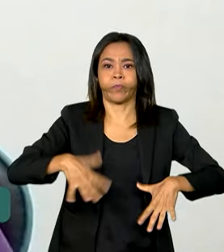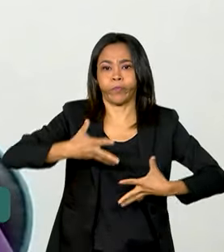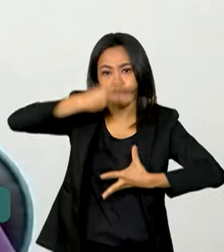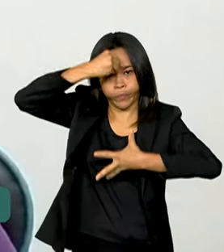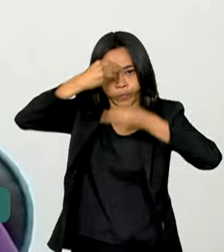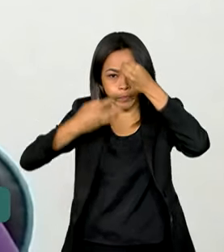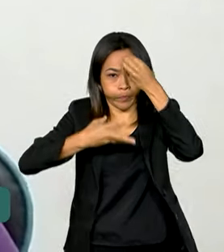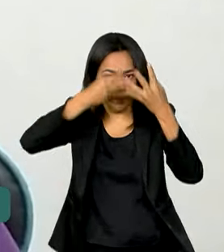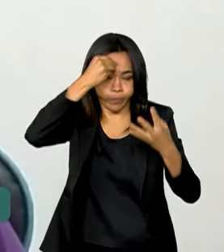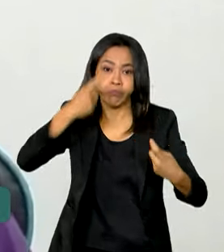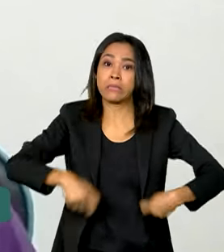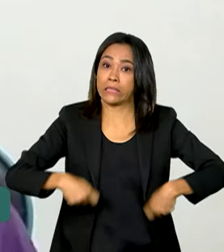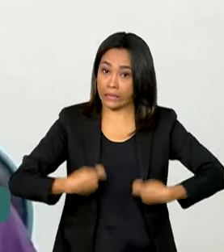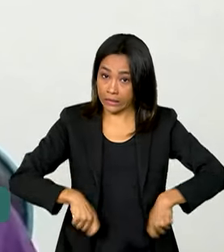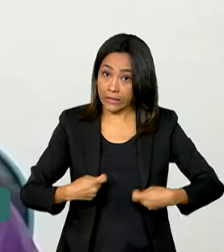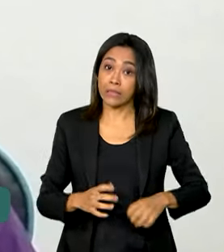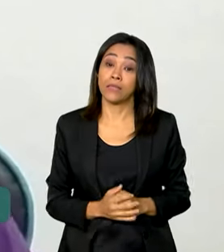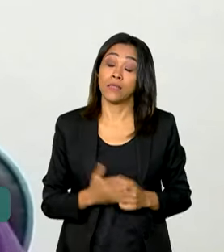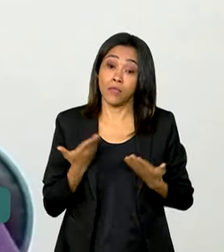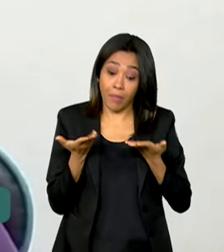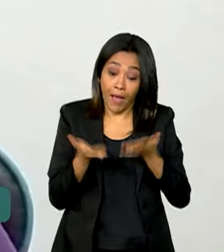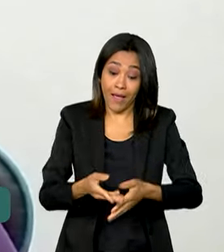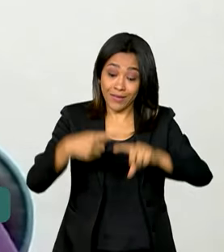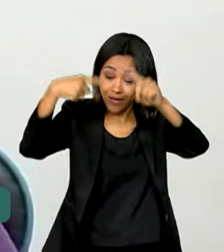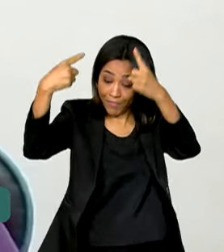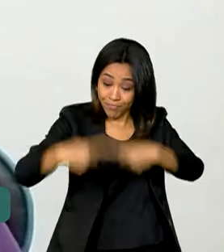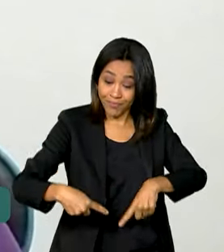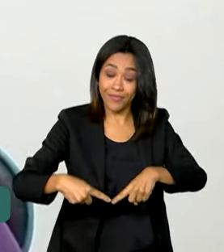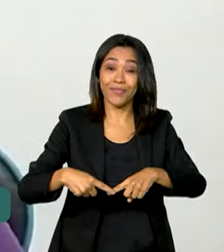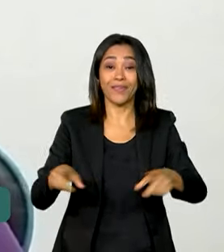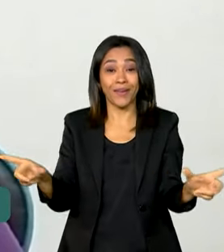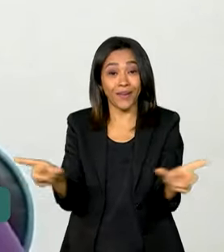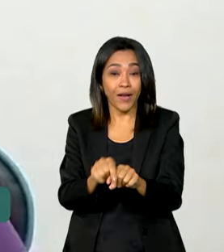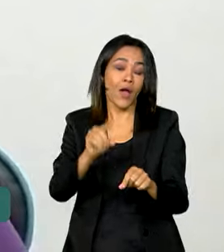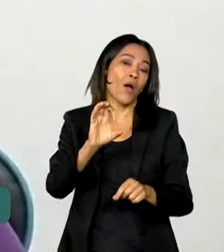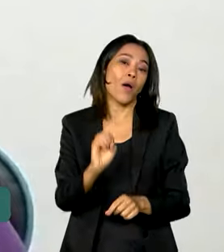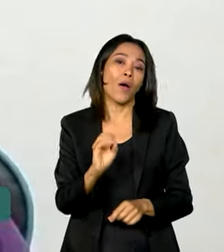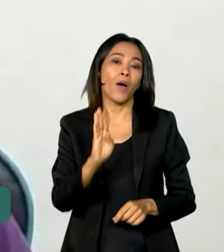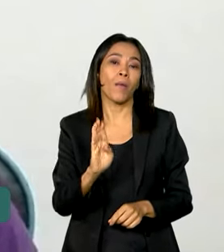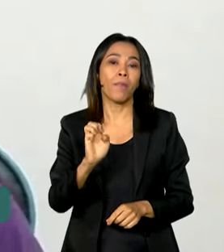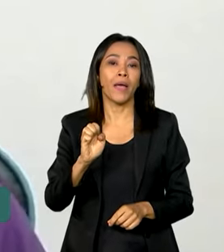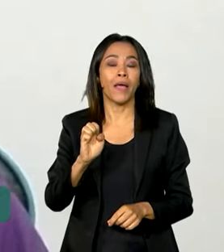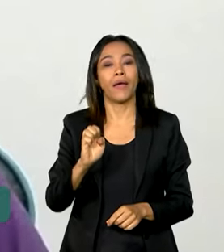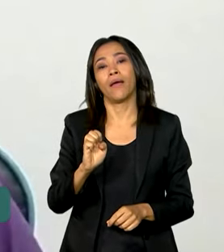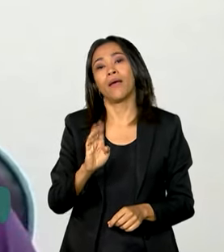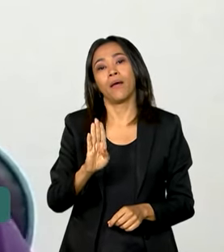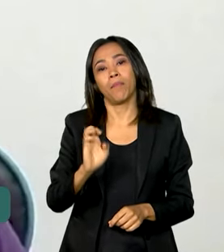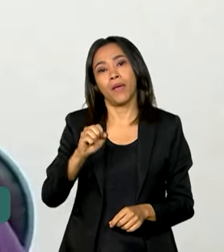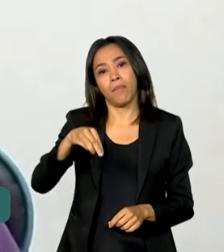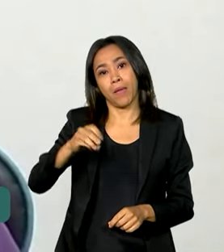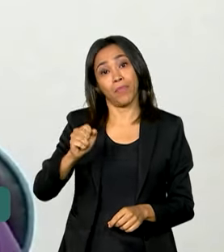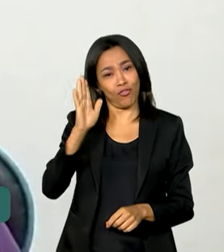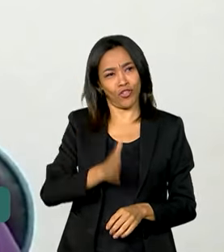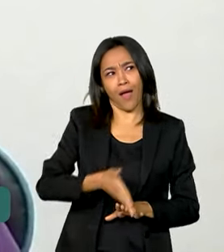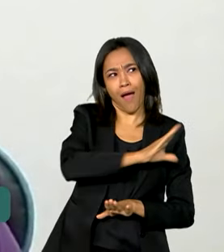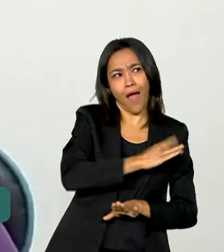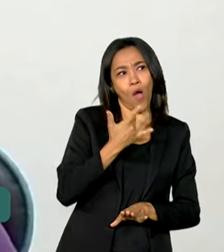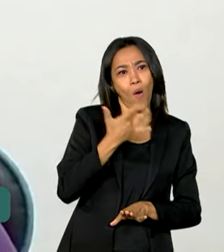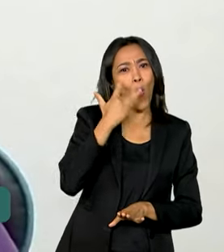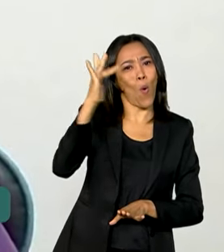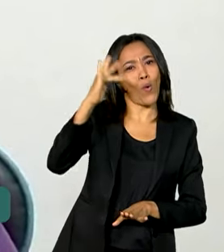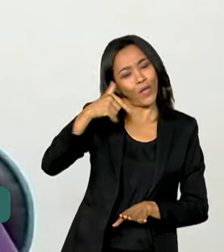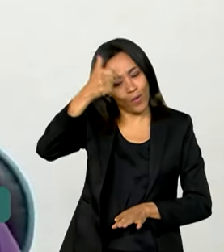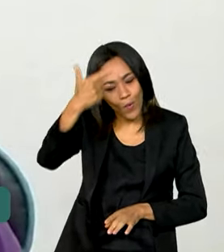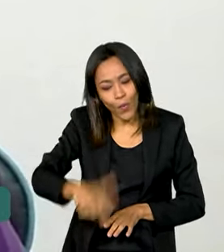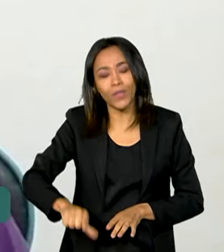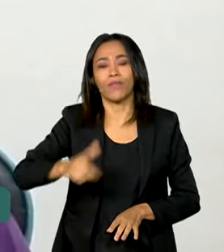Então, para essa Olimpíada da OBMEP, eu sinto que eu estou bem preparado também, porque eu já venho de uma medalha de ouro e espero conseguir repetir essa